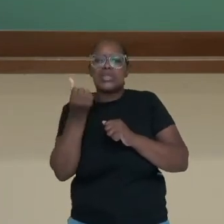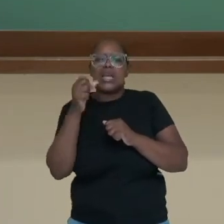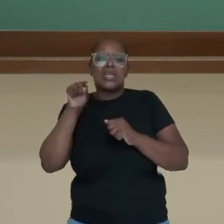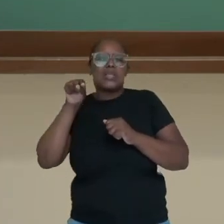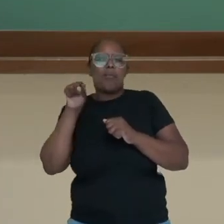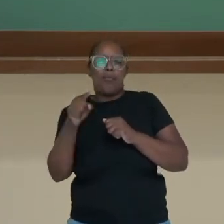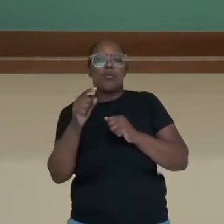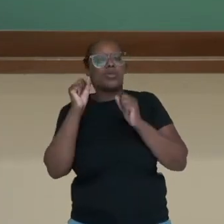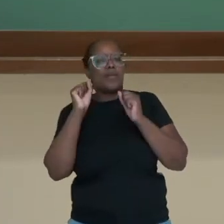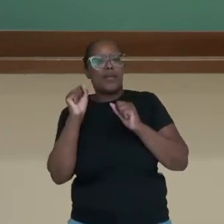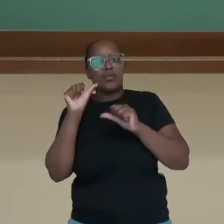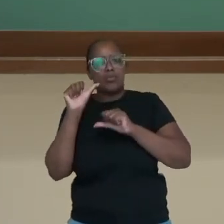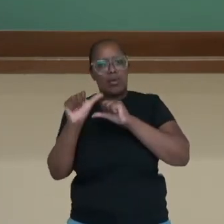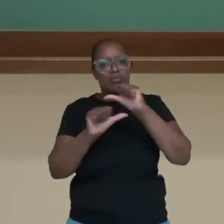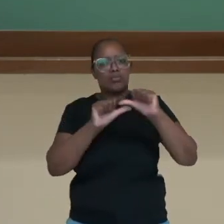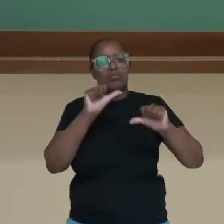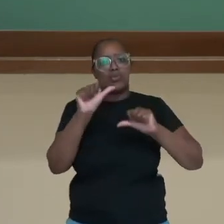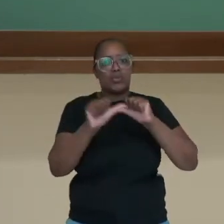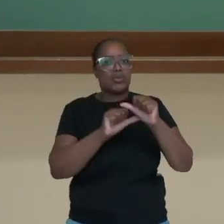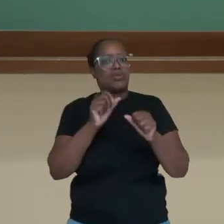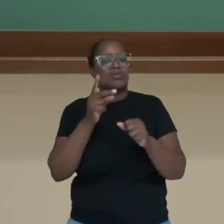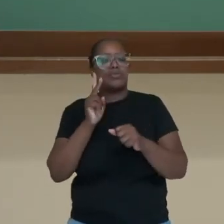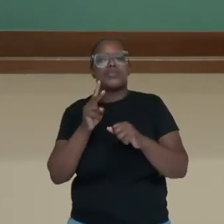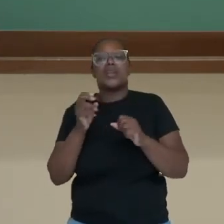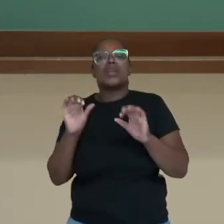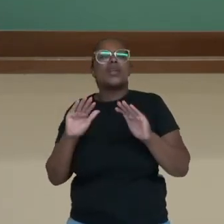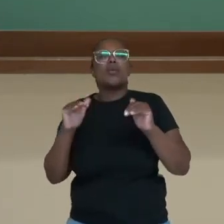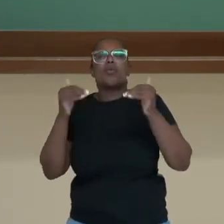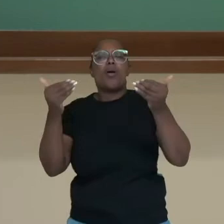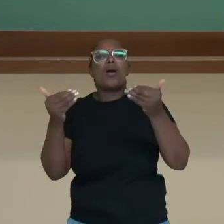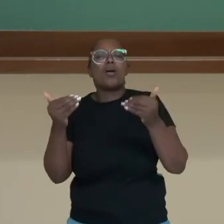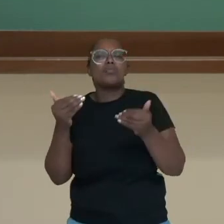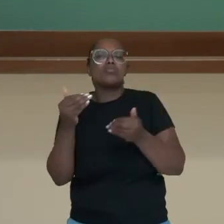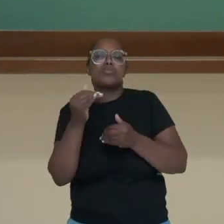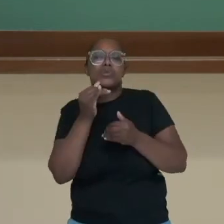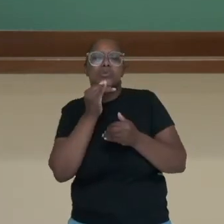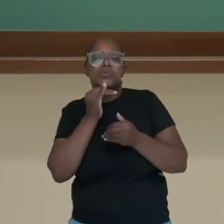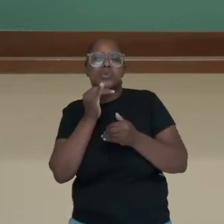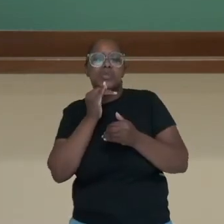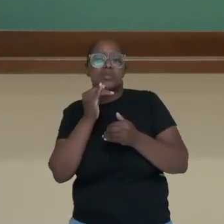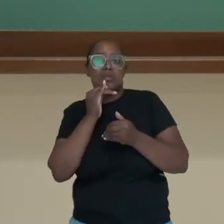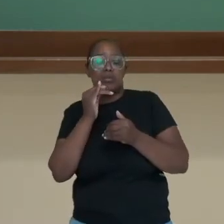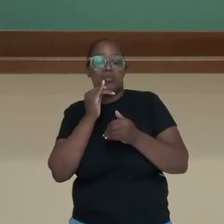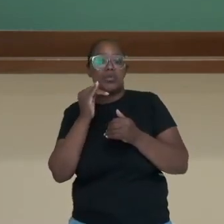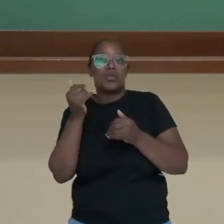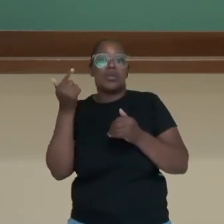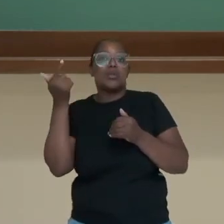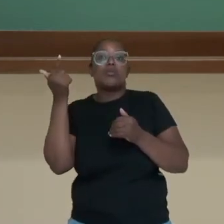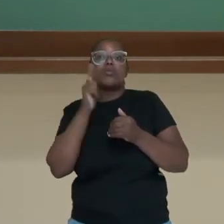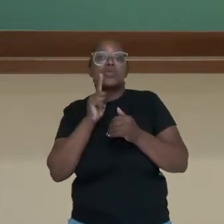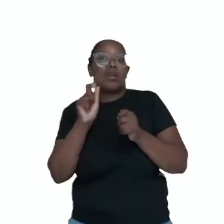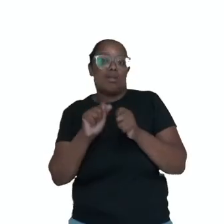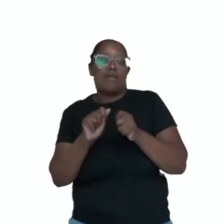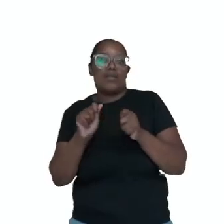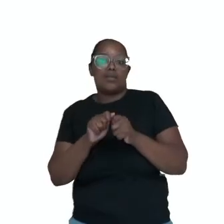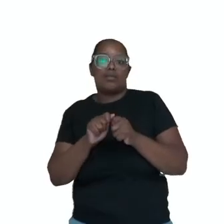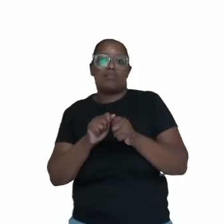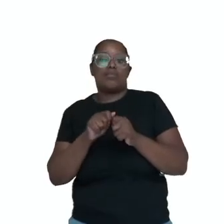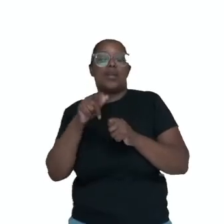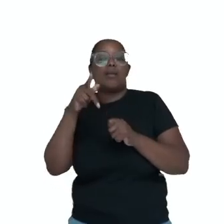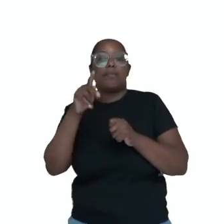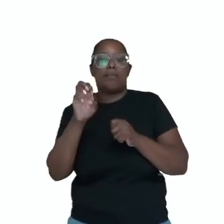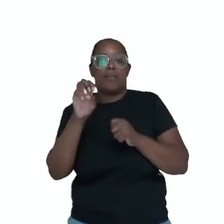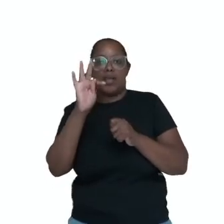um revezamento de quadra. E quais os tipos de rebatidas que é possível dar na peteca?